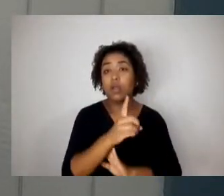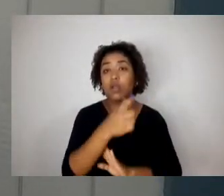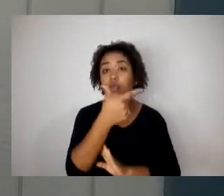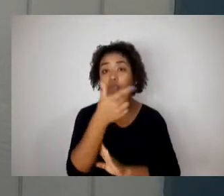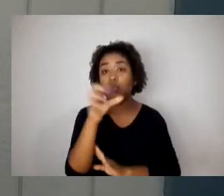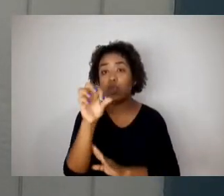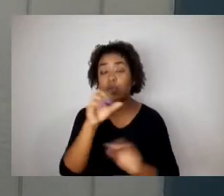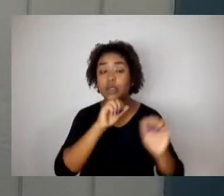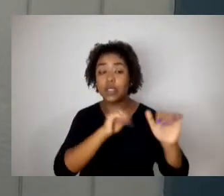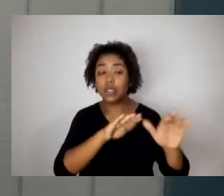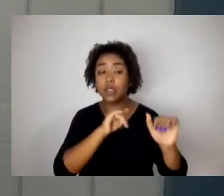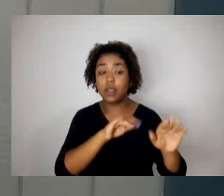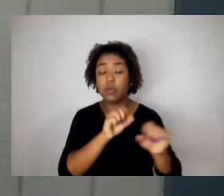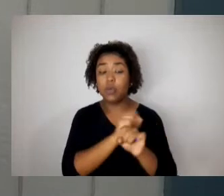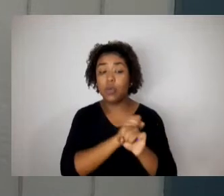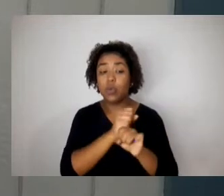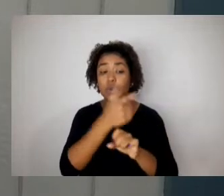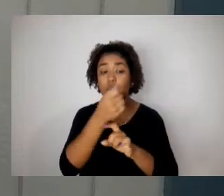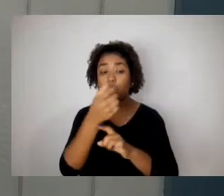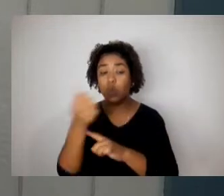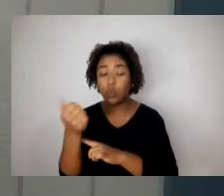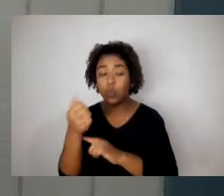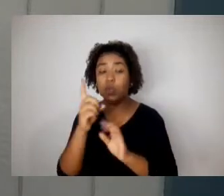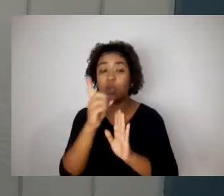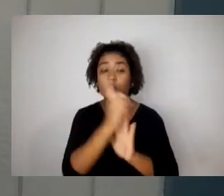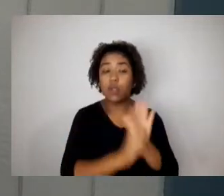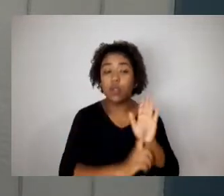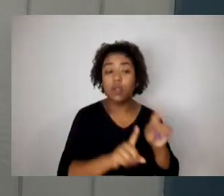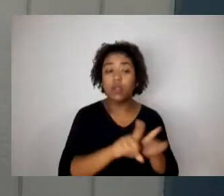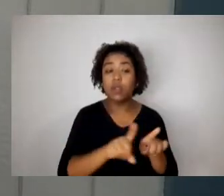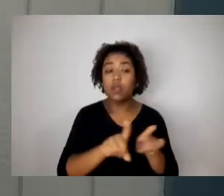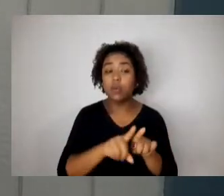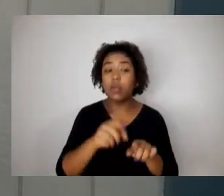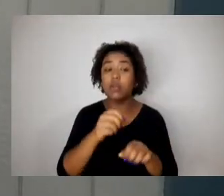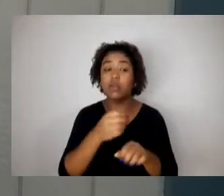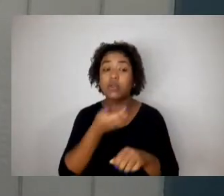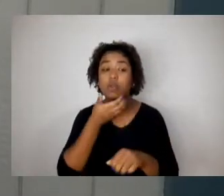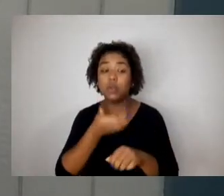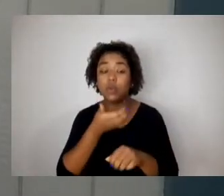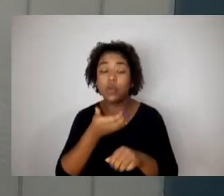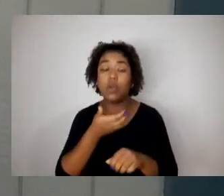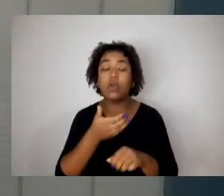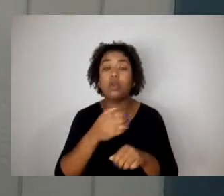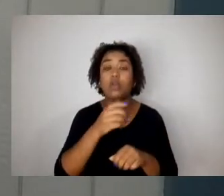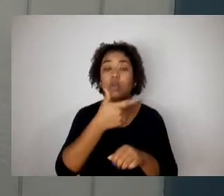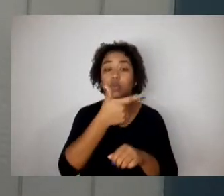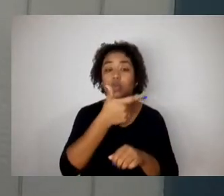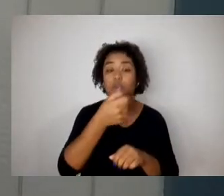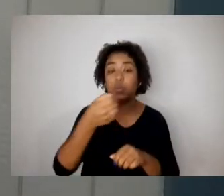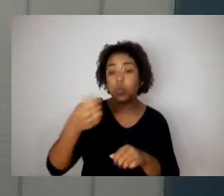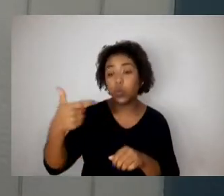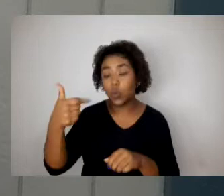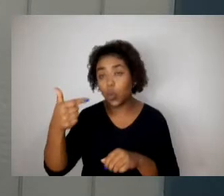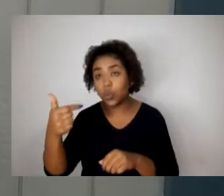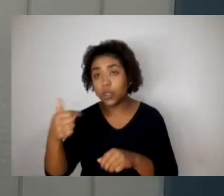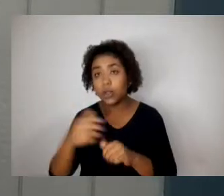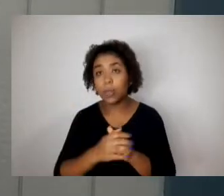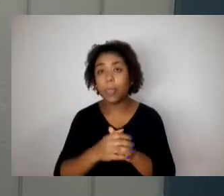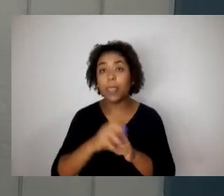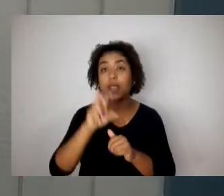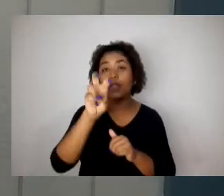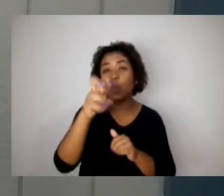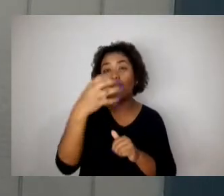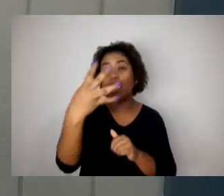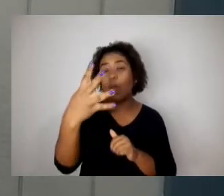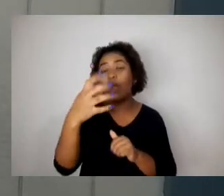Decreto Federal 7.875 de 27 de dezembro de 2012, Decreto Legislativo Federal de 54 de 18 de abril de